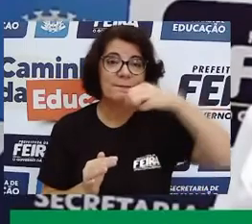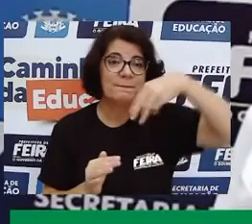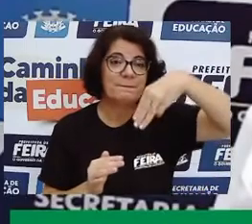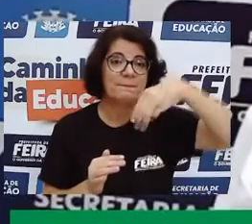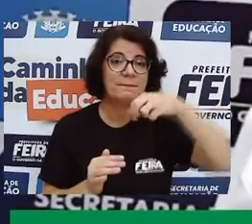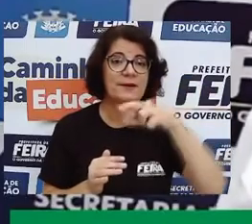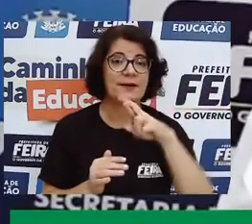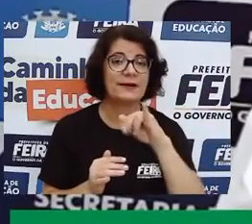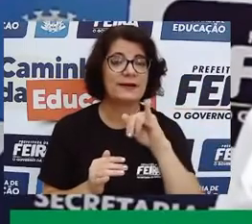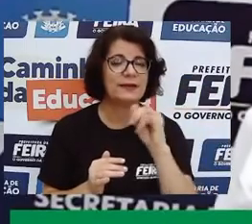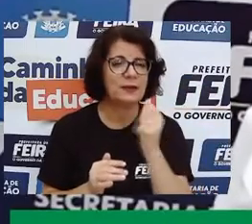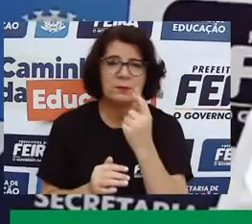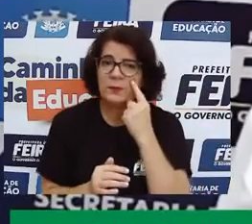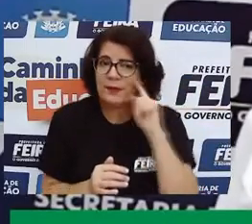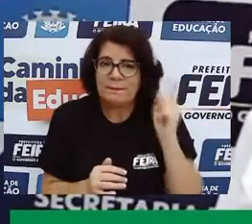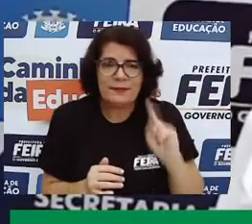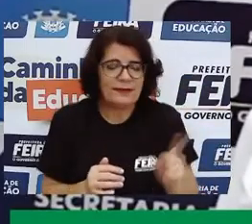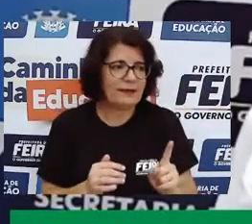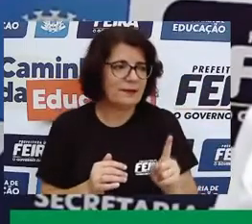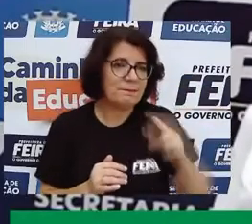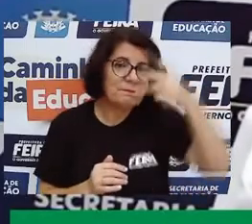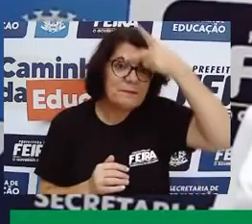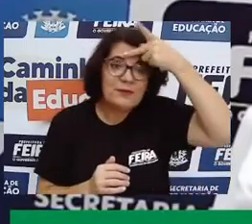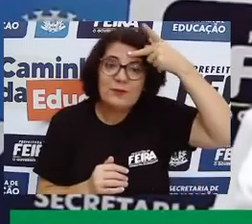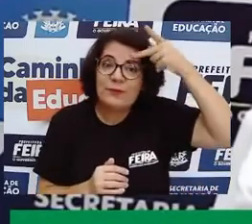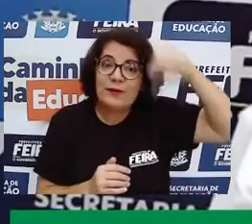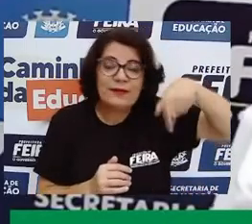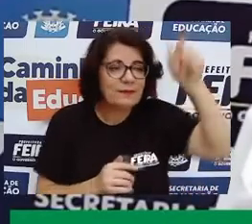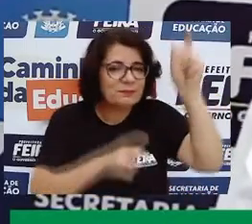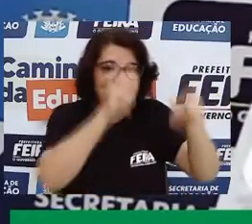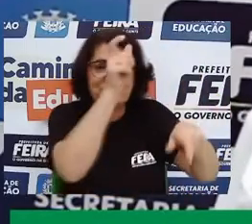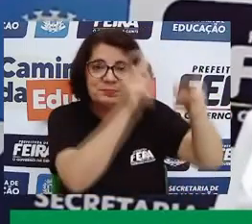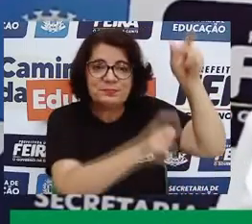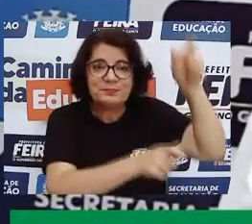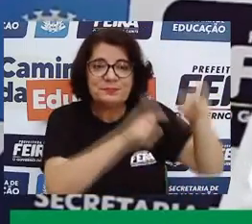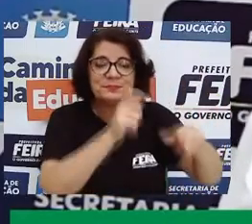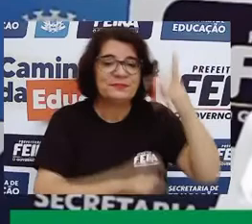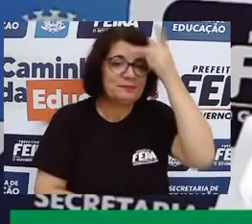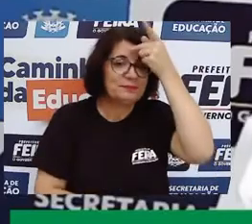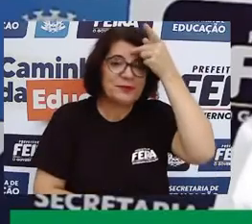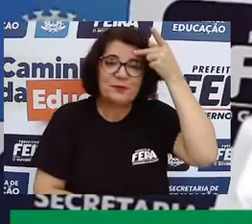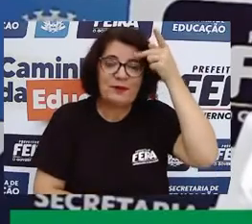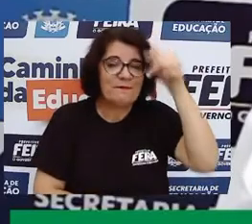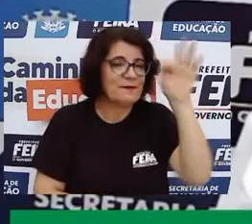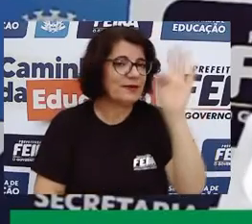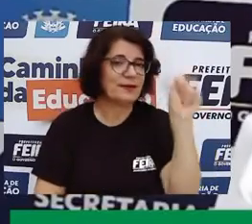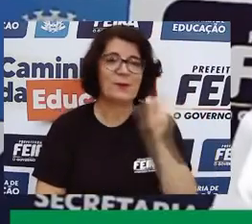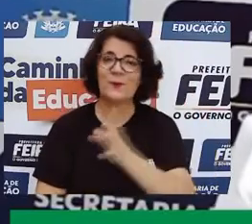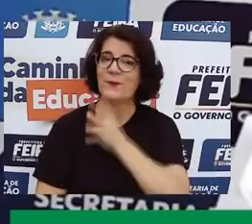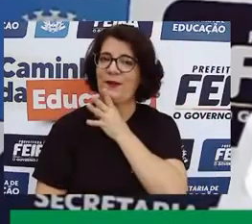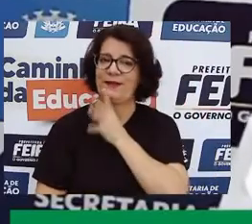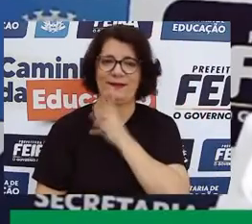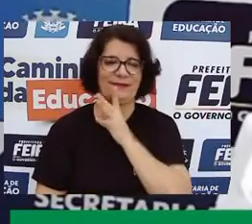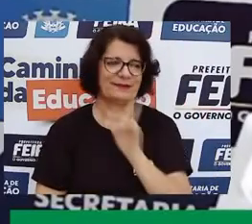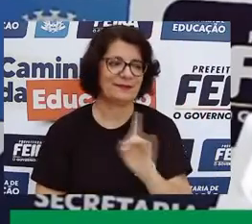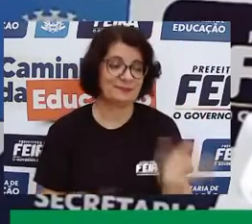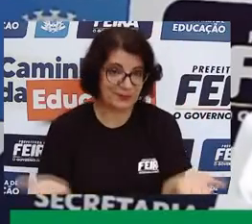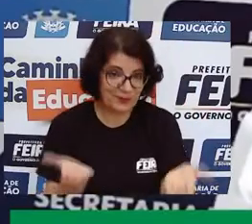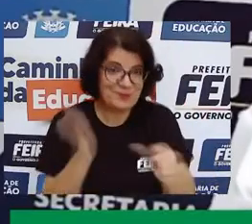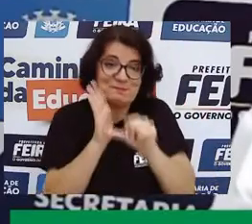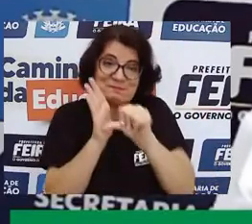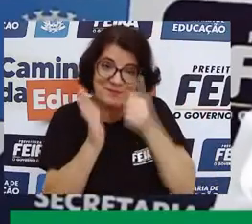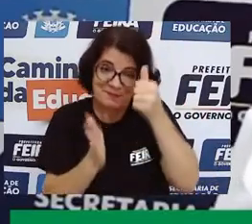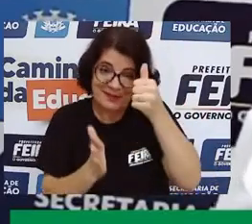Eu não sabia o que ela tinha feito. Então, de alguma forma, as aulas têm chegado para vocês e quando esses relatos